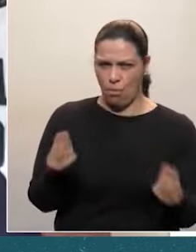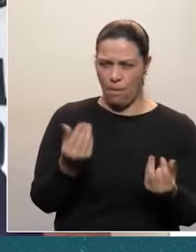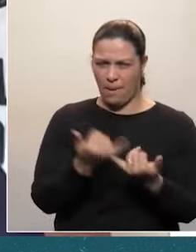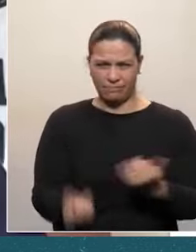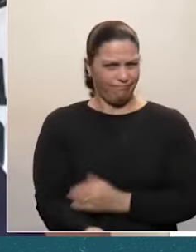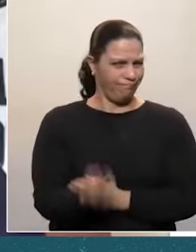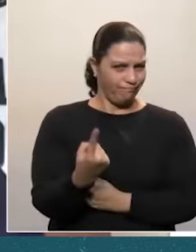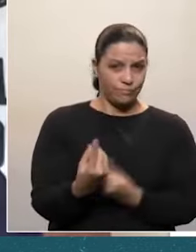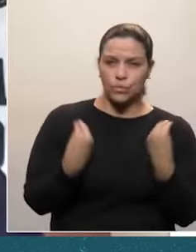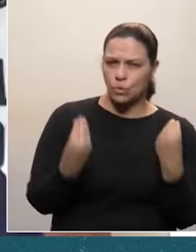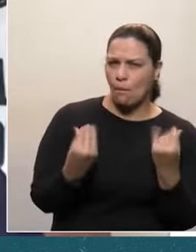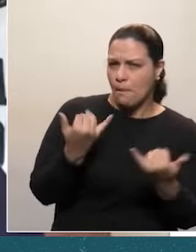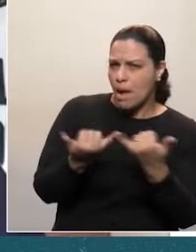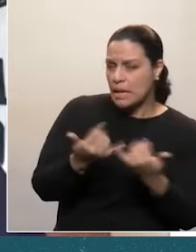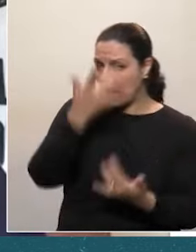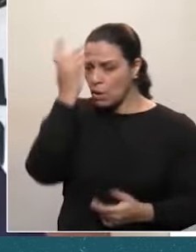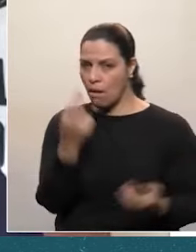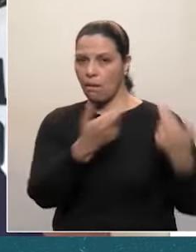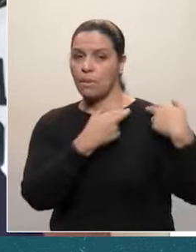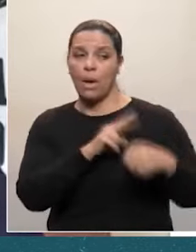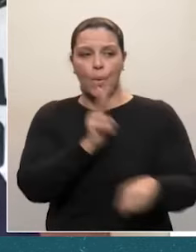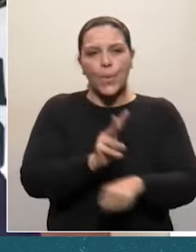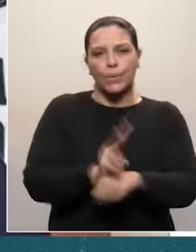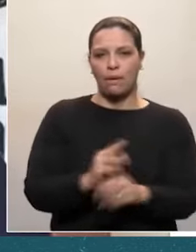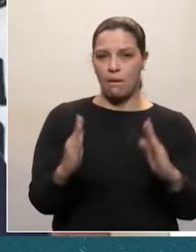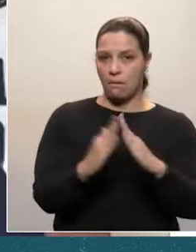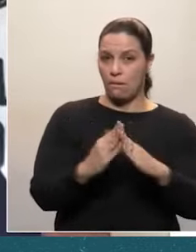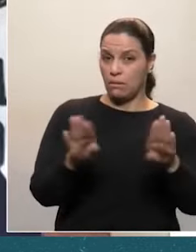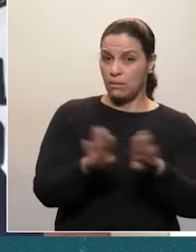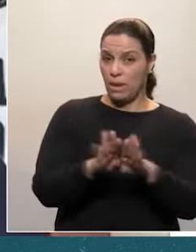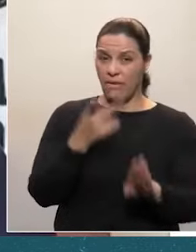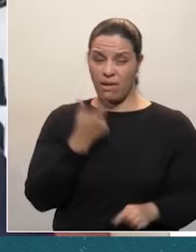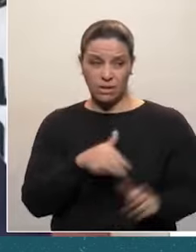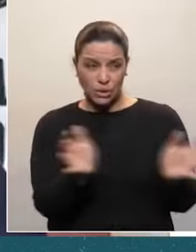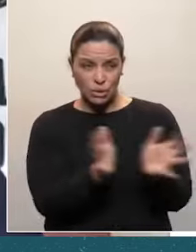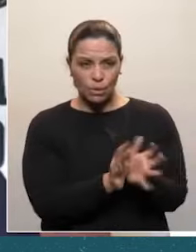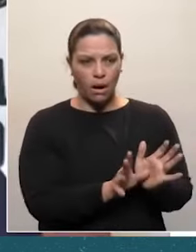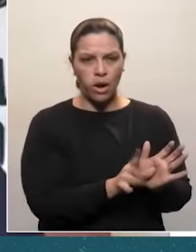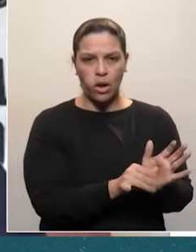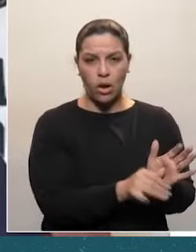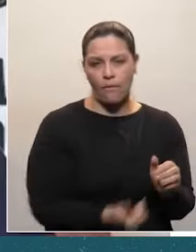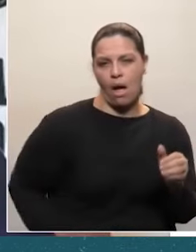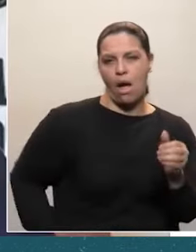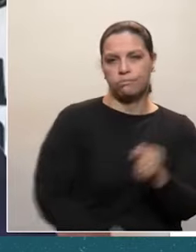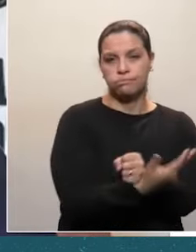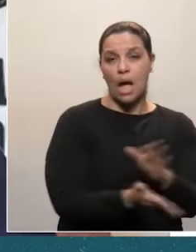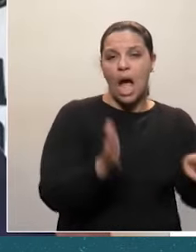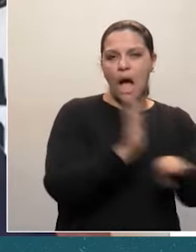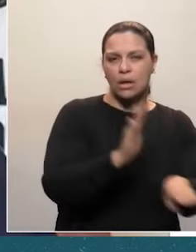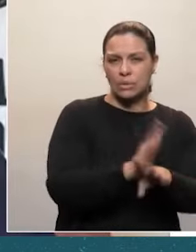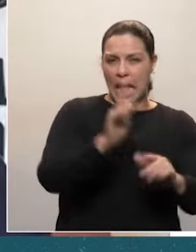estranhíssimo. É como se o guardião da casa se aliasse aos assaltantes para roubar os moradores.